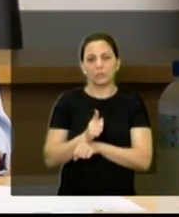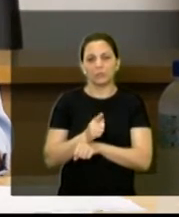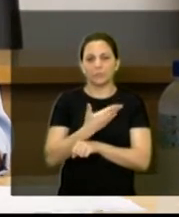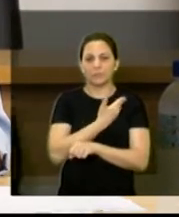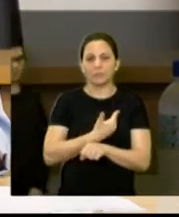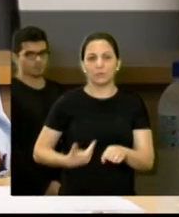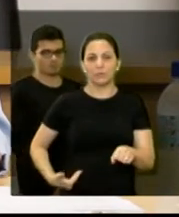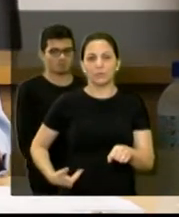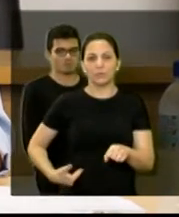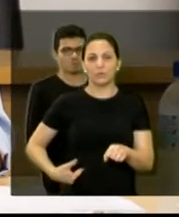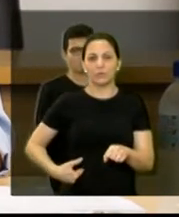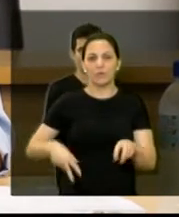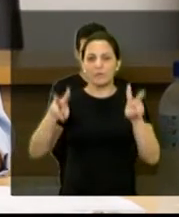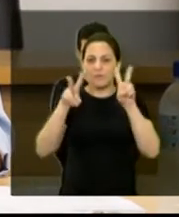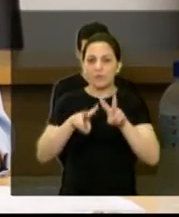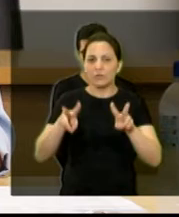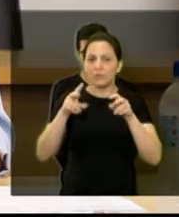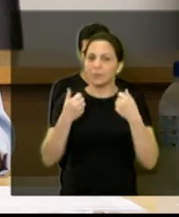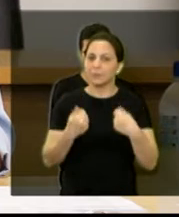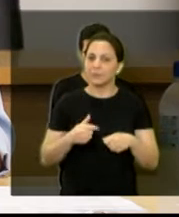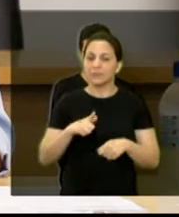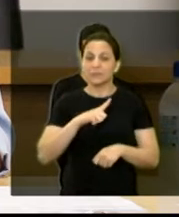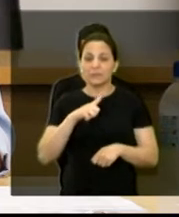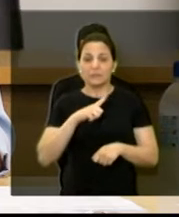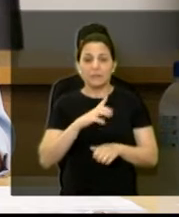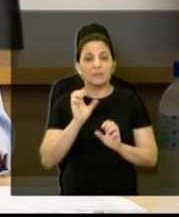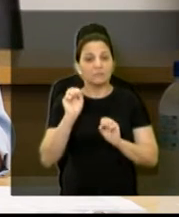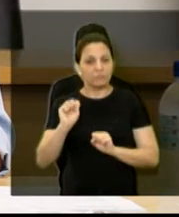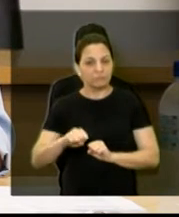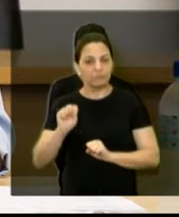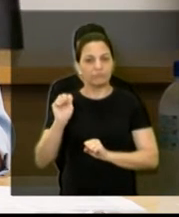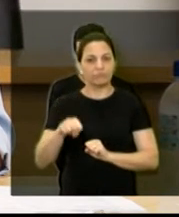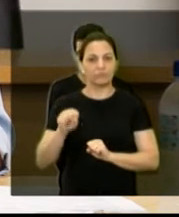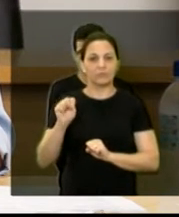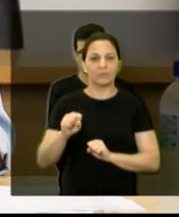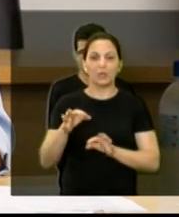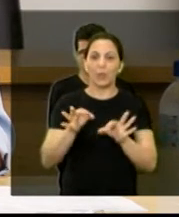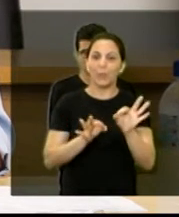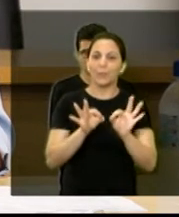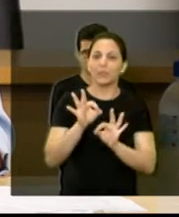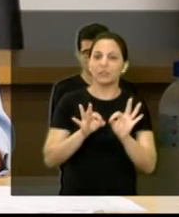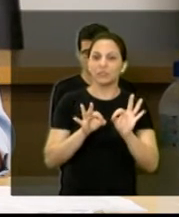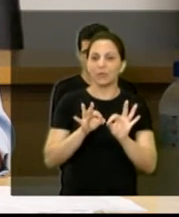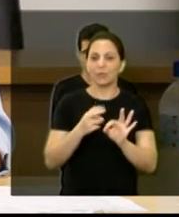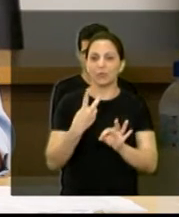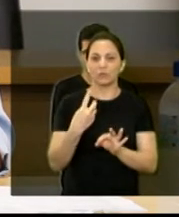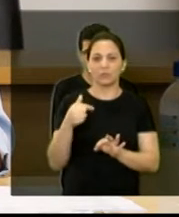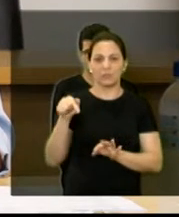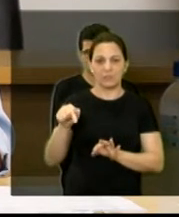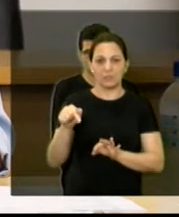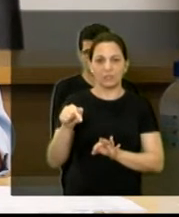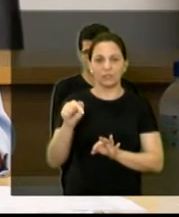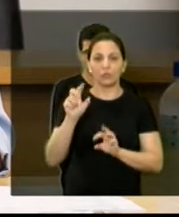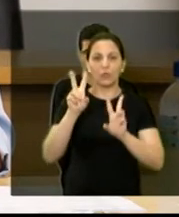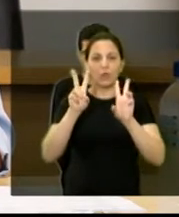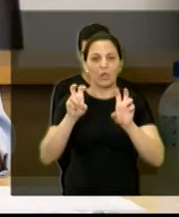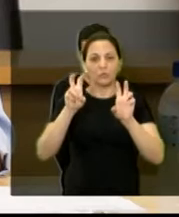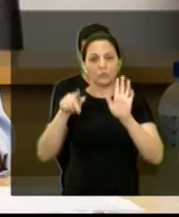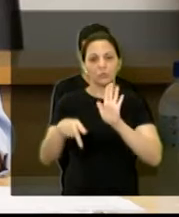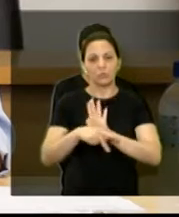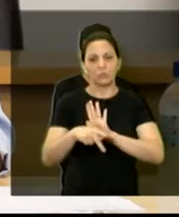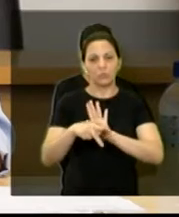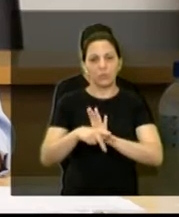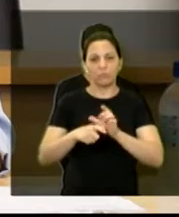visualizando e temos que ter, sim, um planejamento para isso, que é a questão do